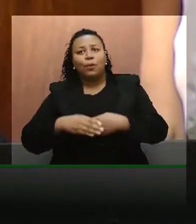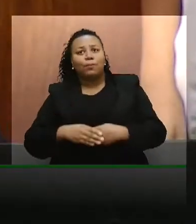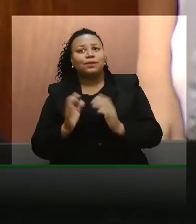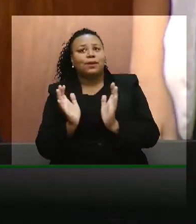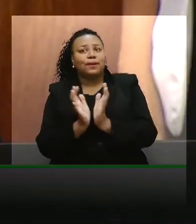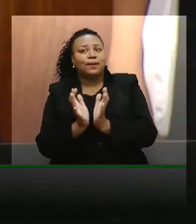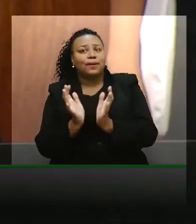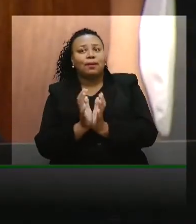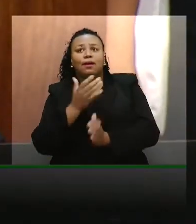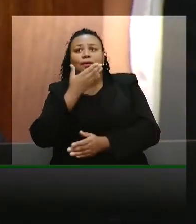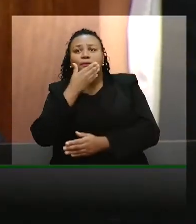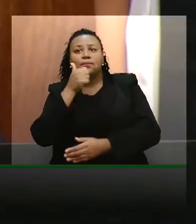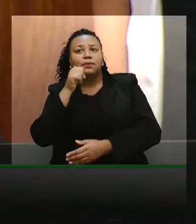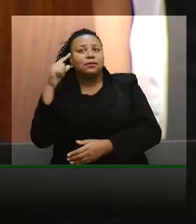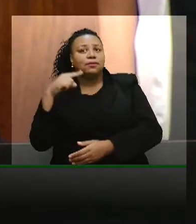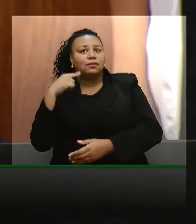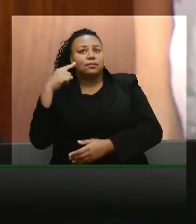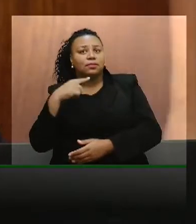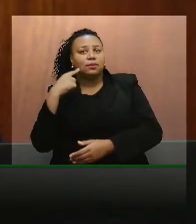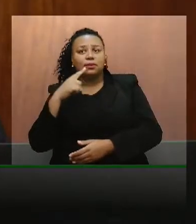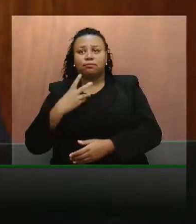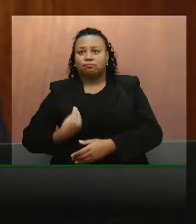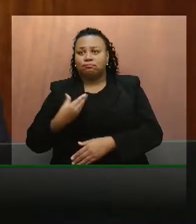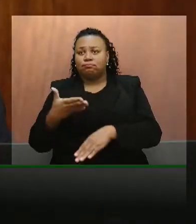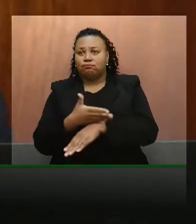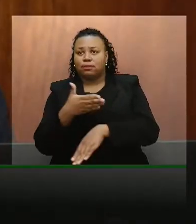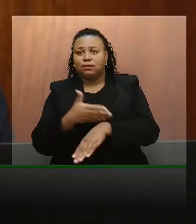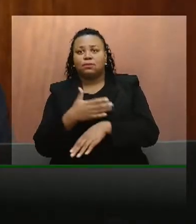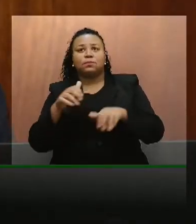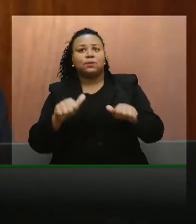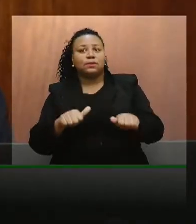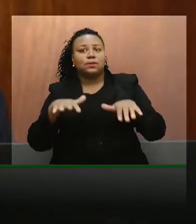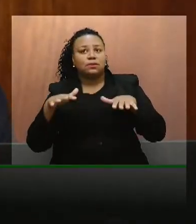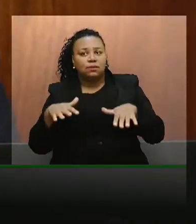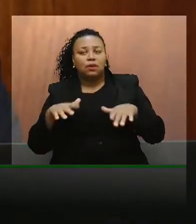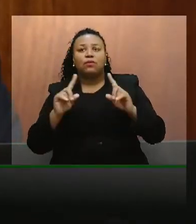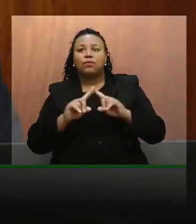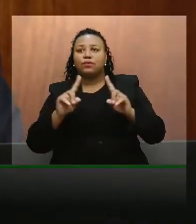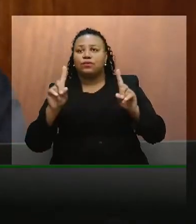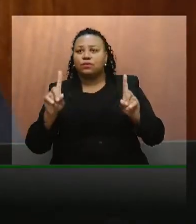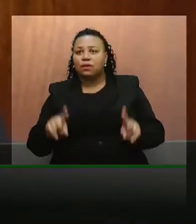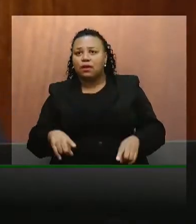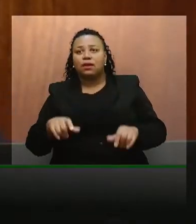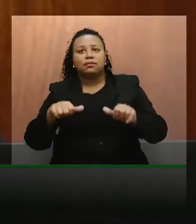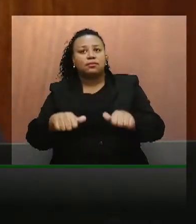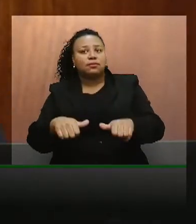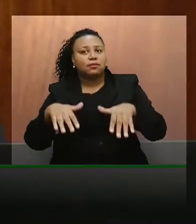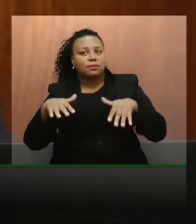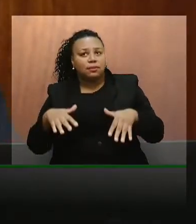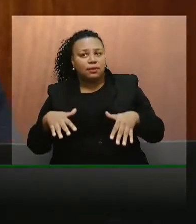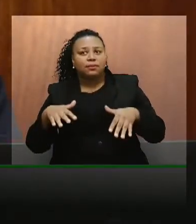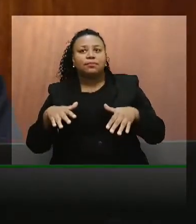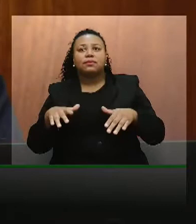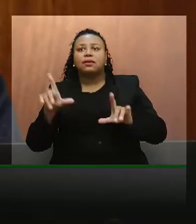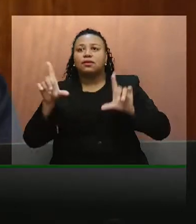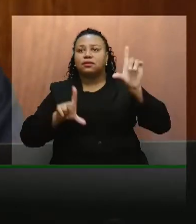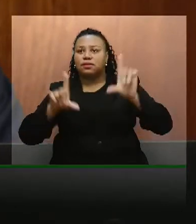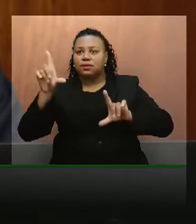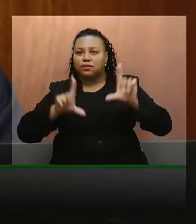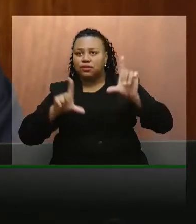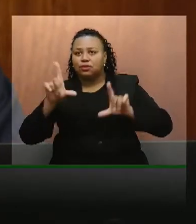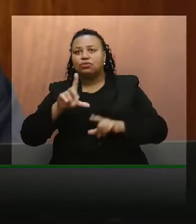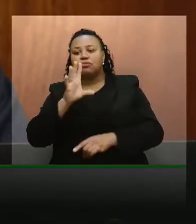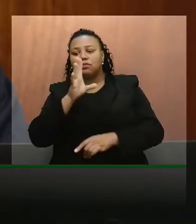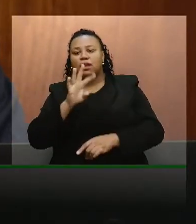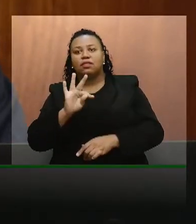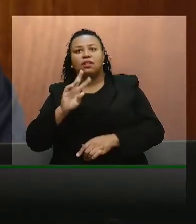colegas deputados e deputadas que aqui participam desta sessão, servidores da Assembleia Legislativa, telespectadores da